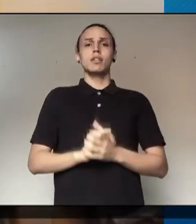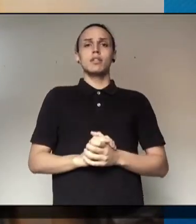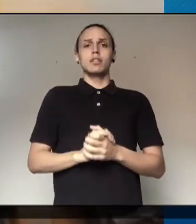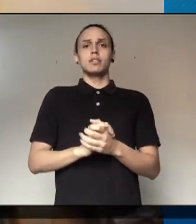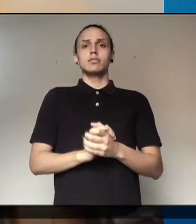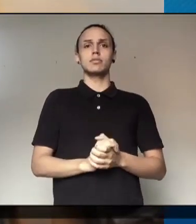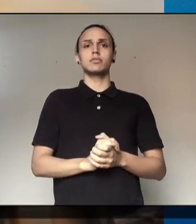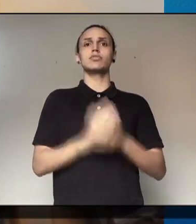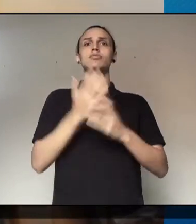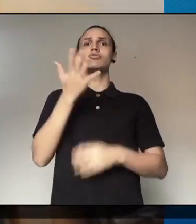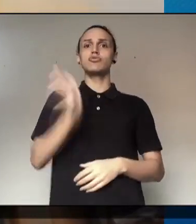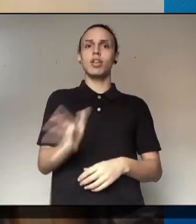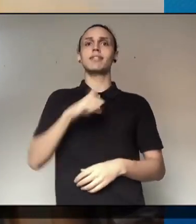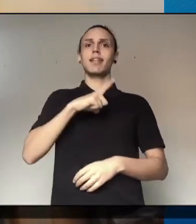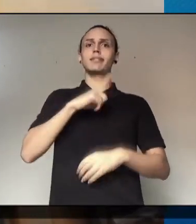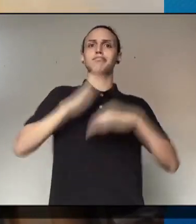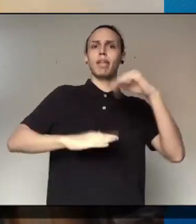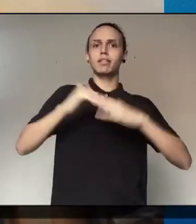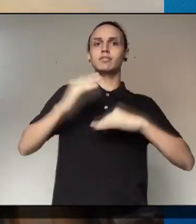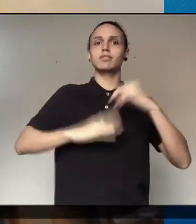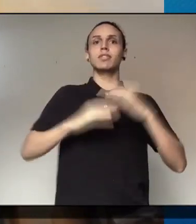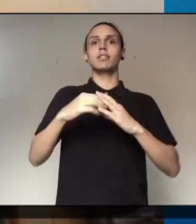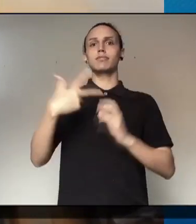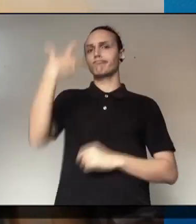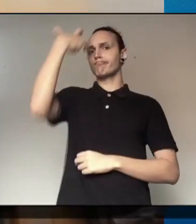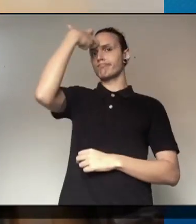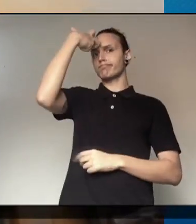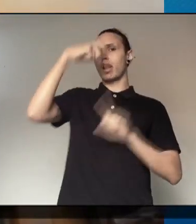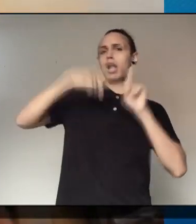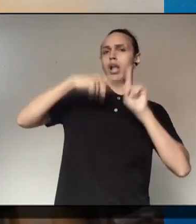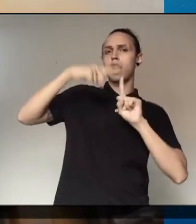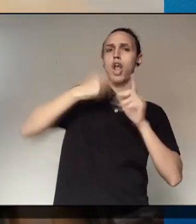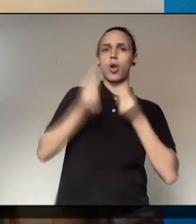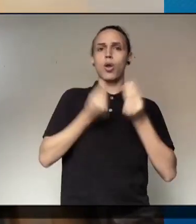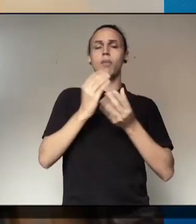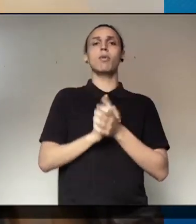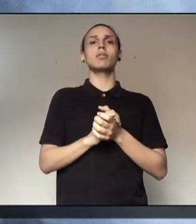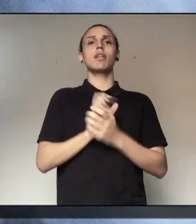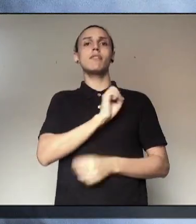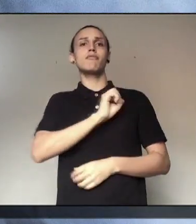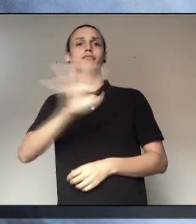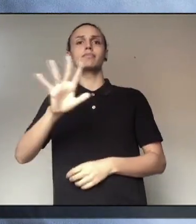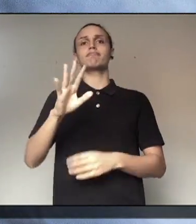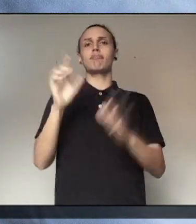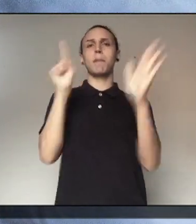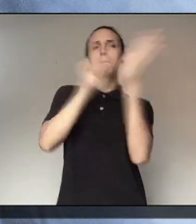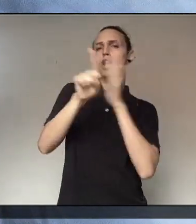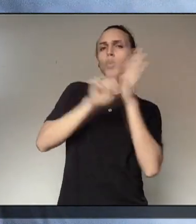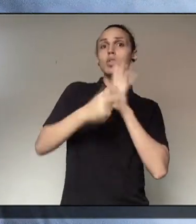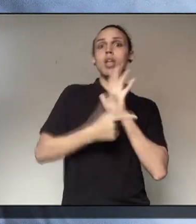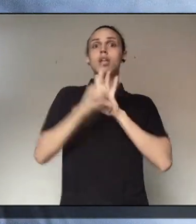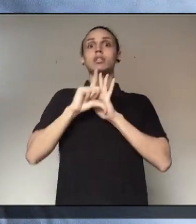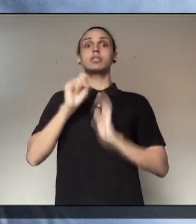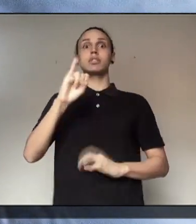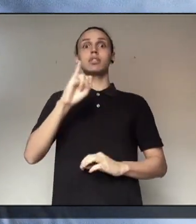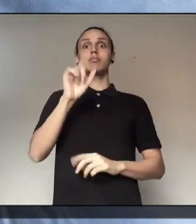importante. E, além disso, também a gente pode fazer, além da prática já recomendada de aferição de temperatura,